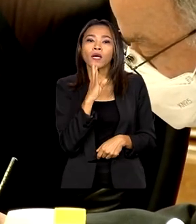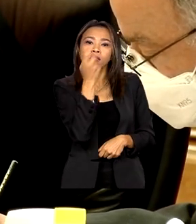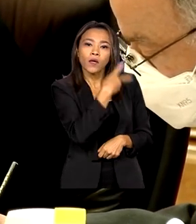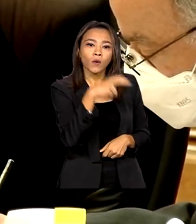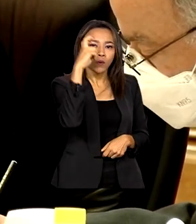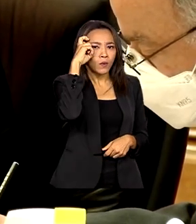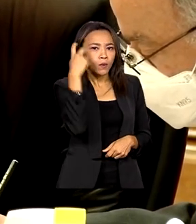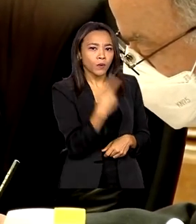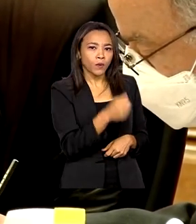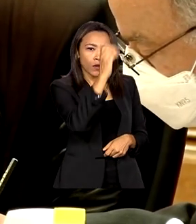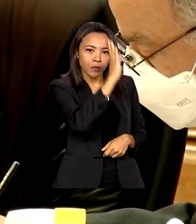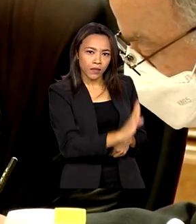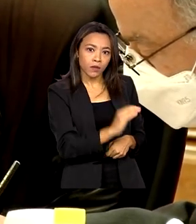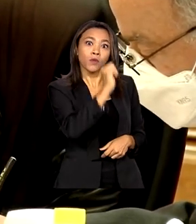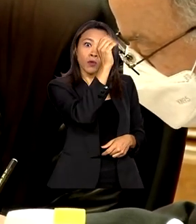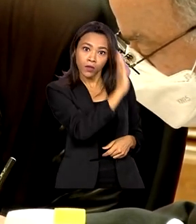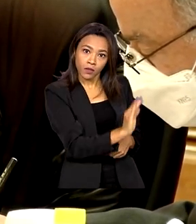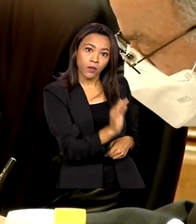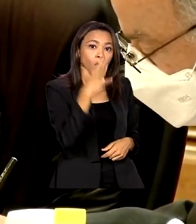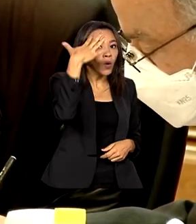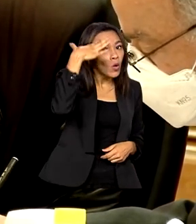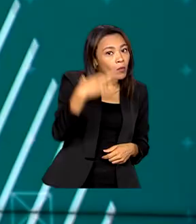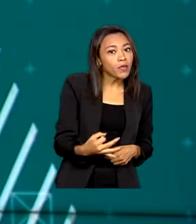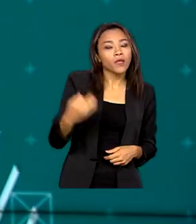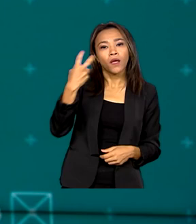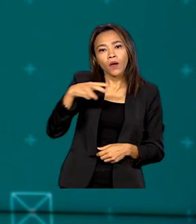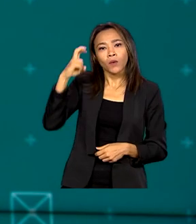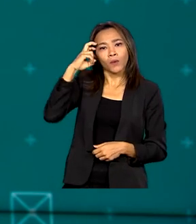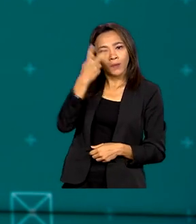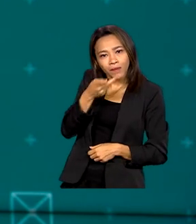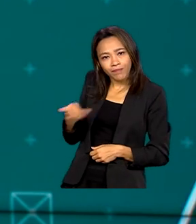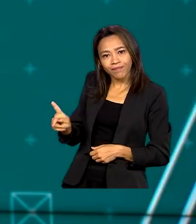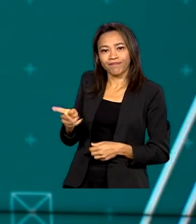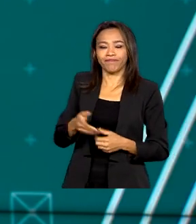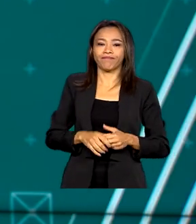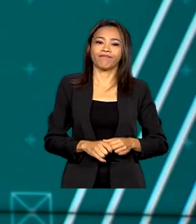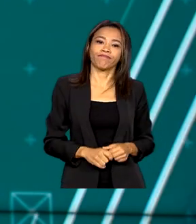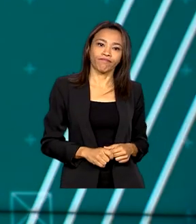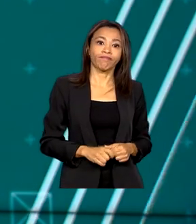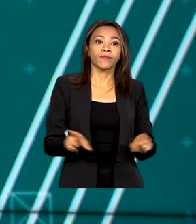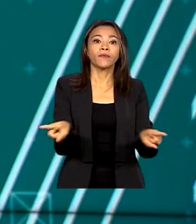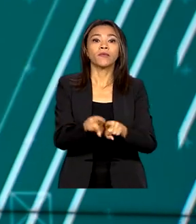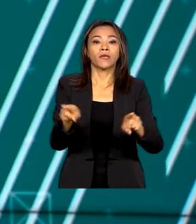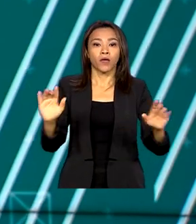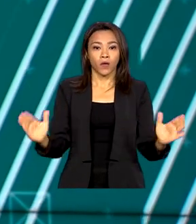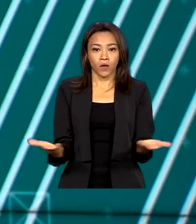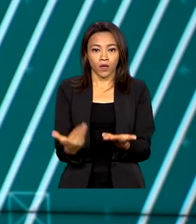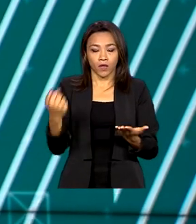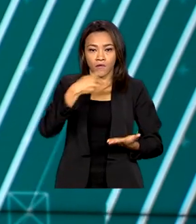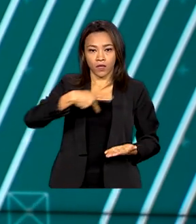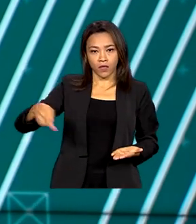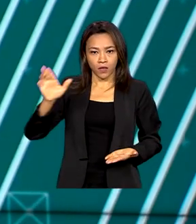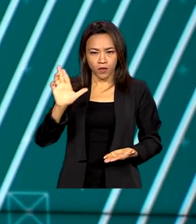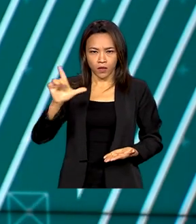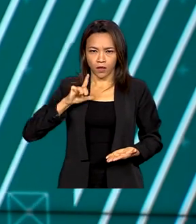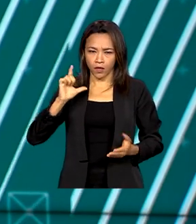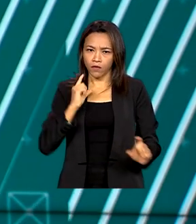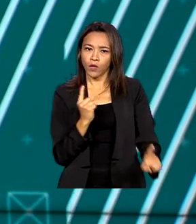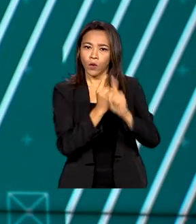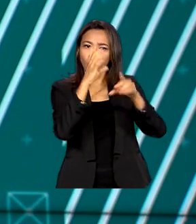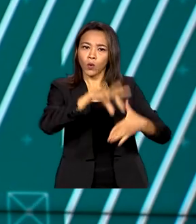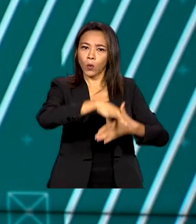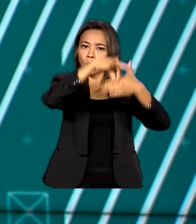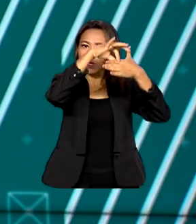brasileiros compreendam melhor a cultura chinesa. Também hoje, o presidente Lula teve encontros com o líder do